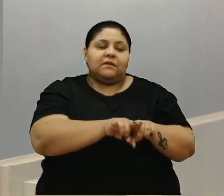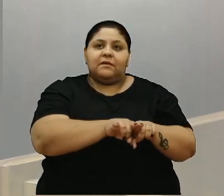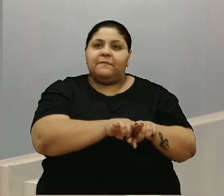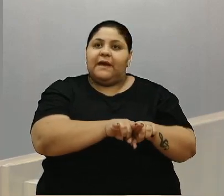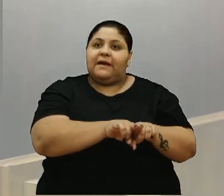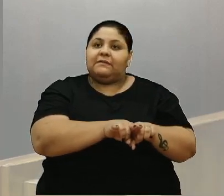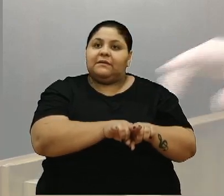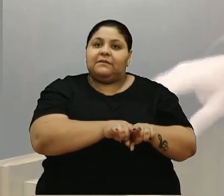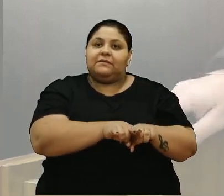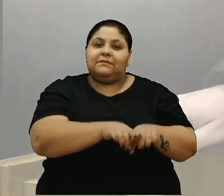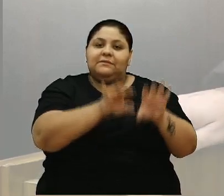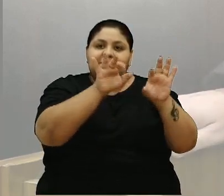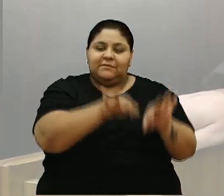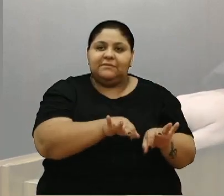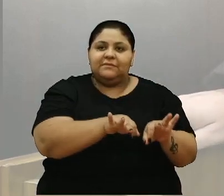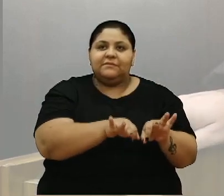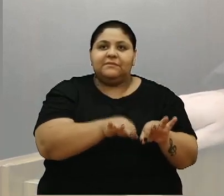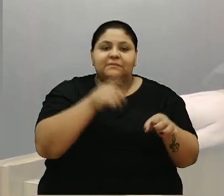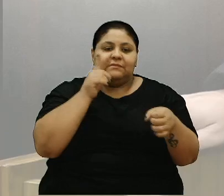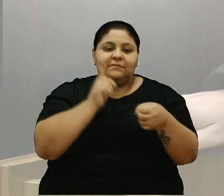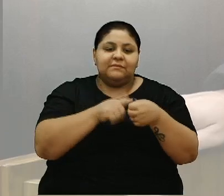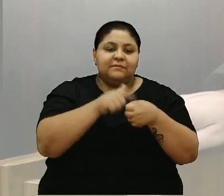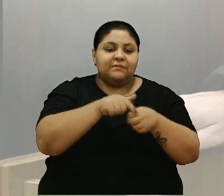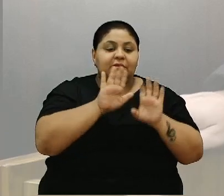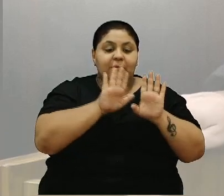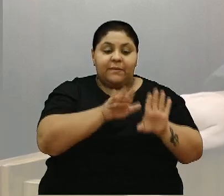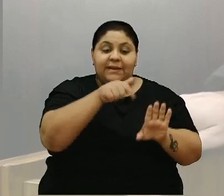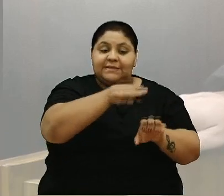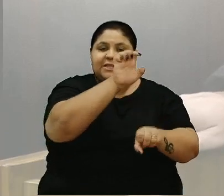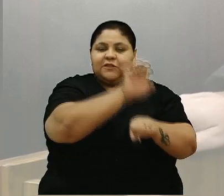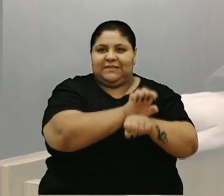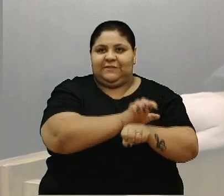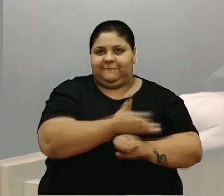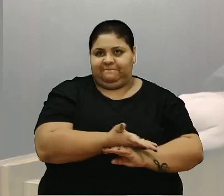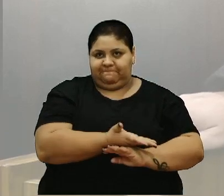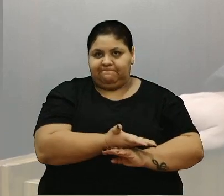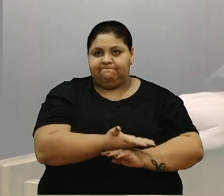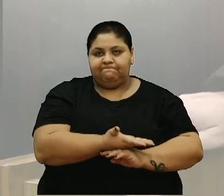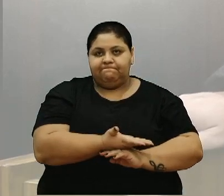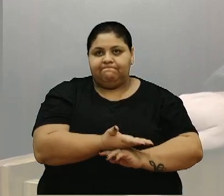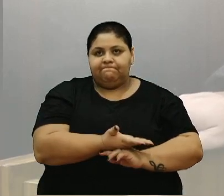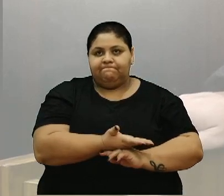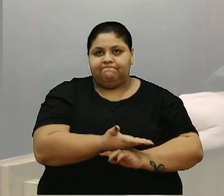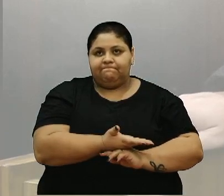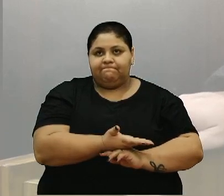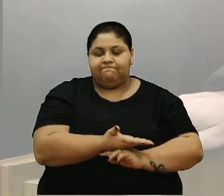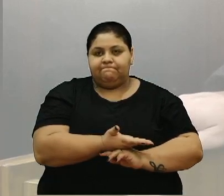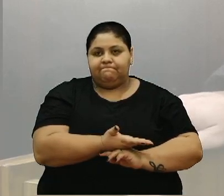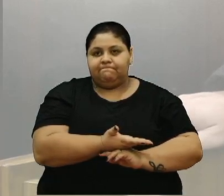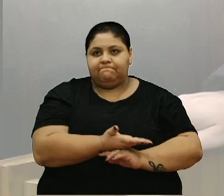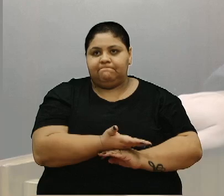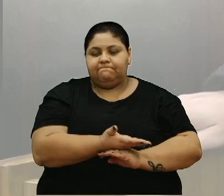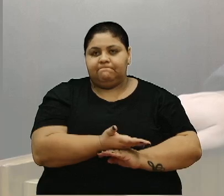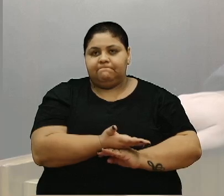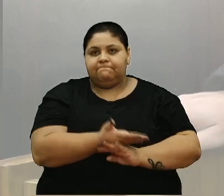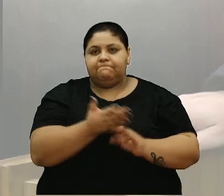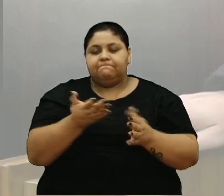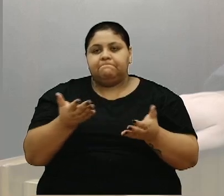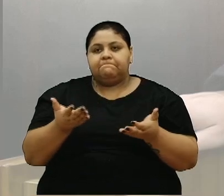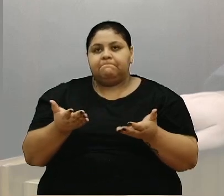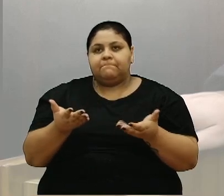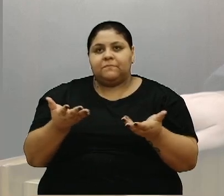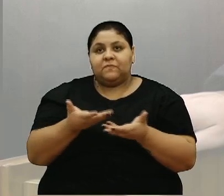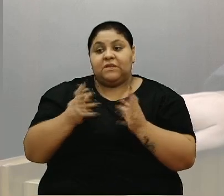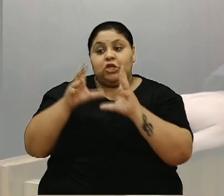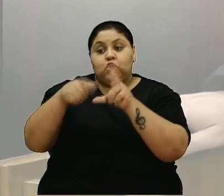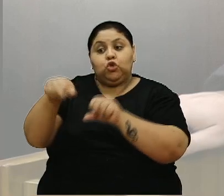vão embora. Essas obras permanecem para a cidade, permanecem para o Estado. E aí vai caber muito a